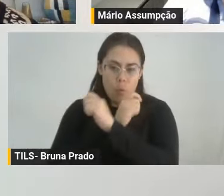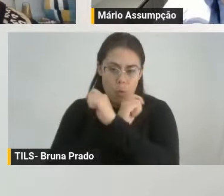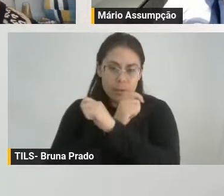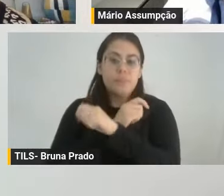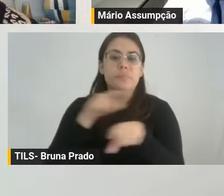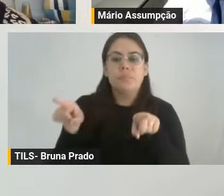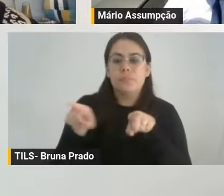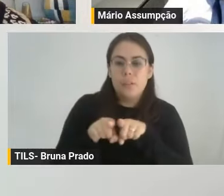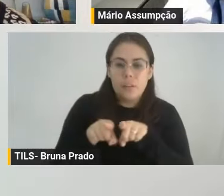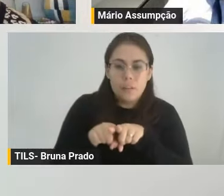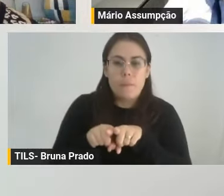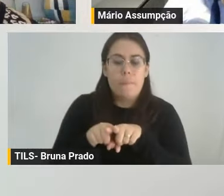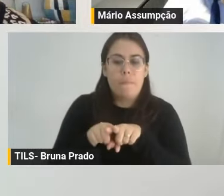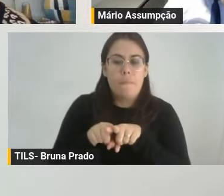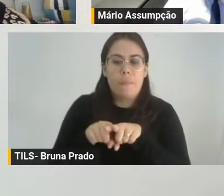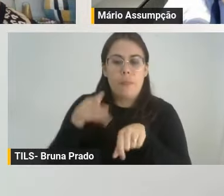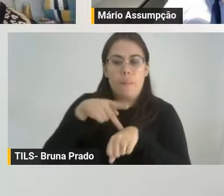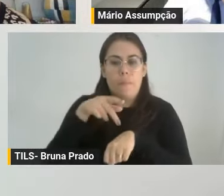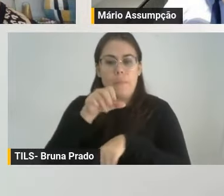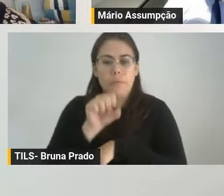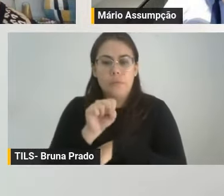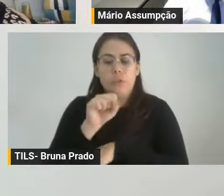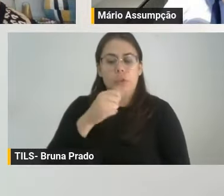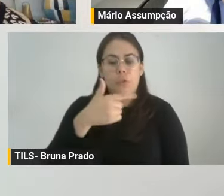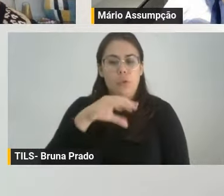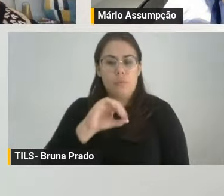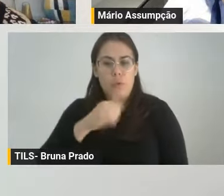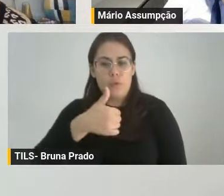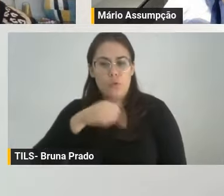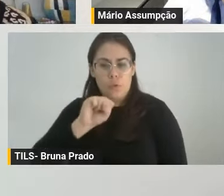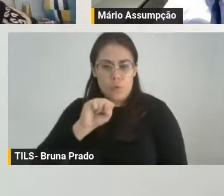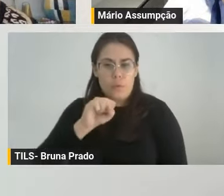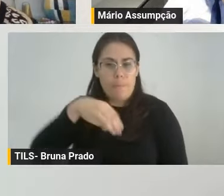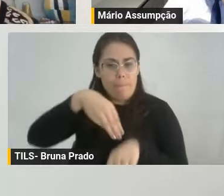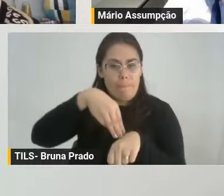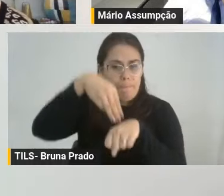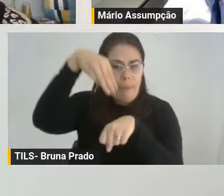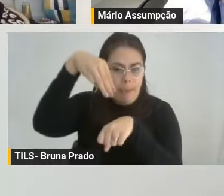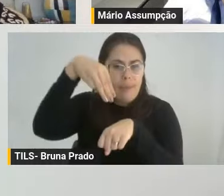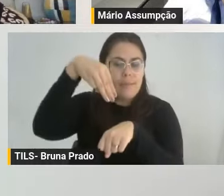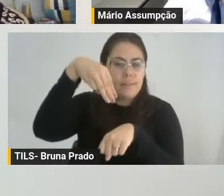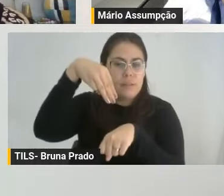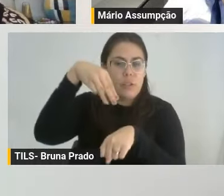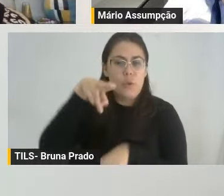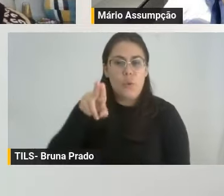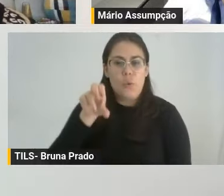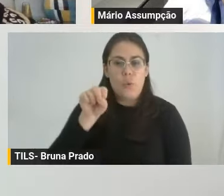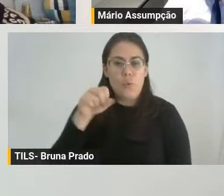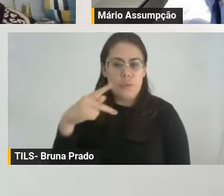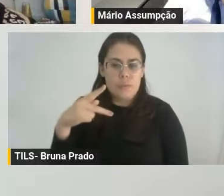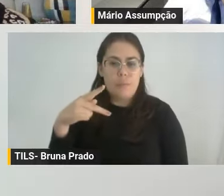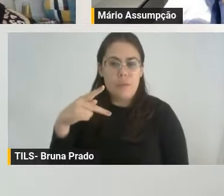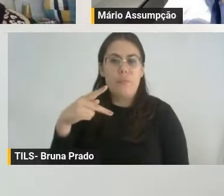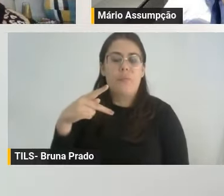Escola Paulista de Magistratura, em 2018, mestre pela USP. O autor do livro